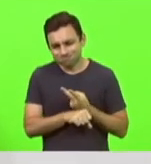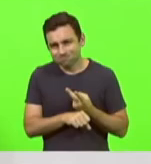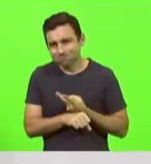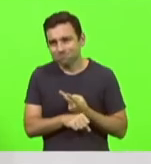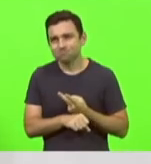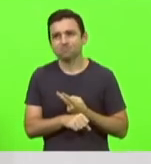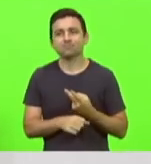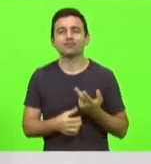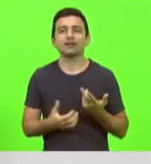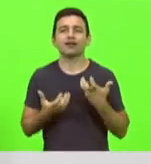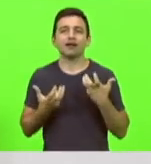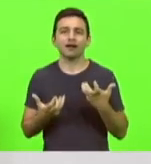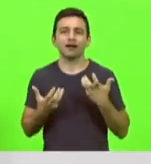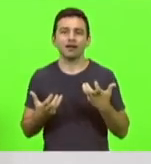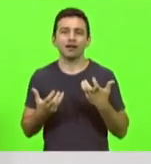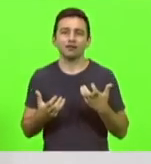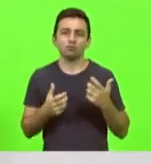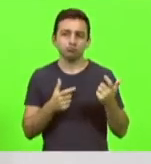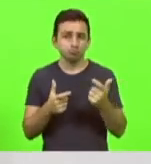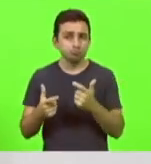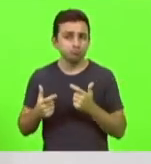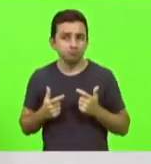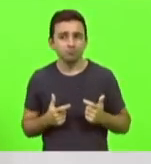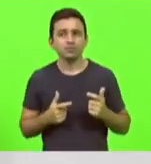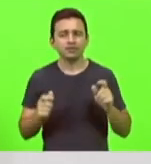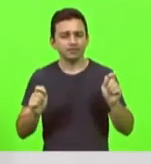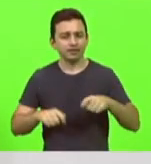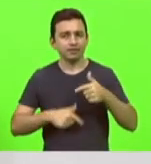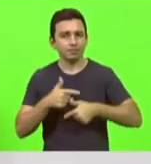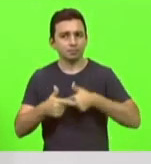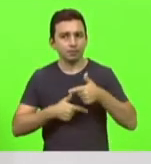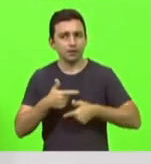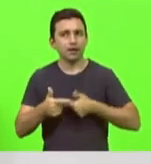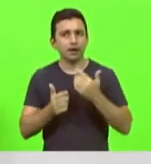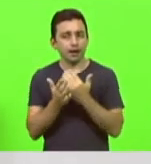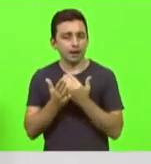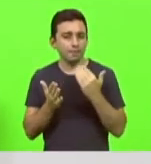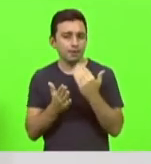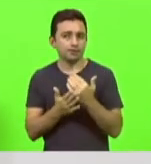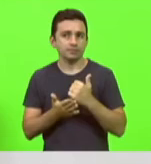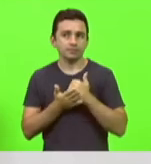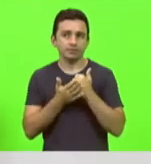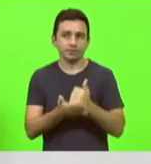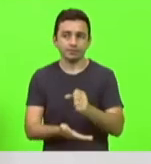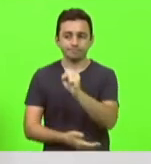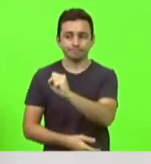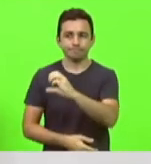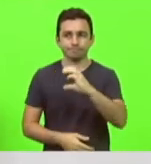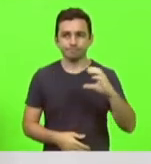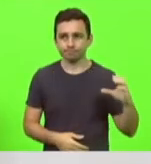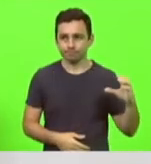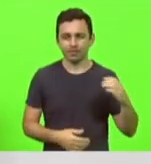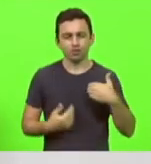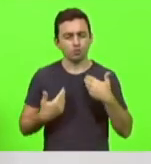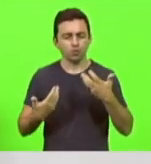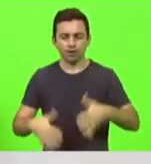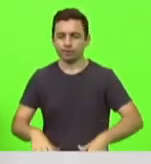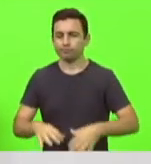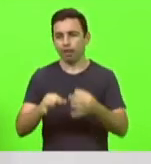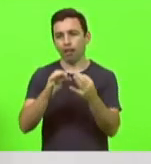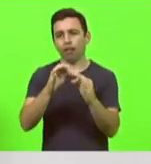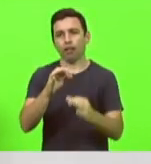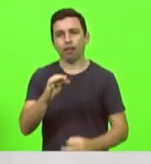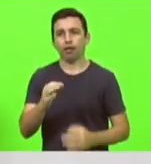em situações que possa trabalhar ainda mais por Santa Catarina. Então, não quero me alongar, só